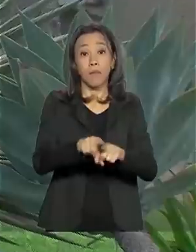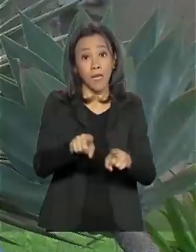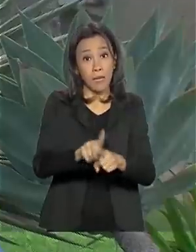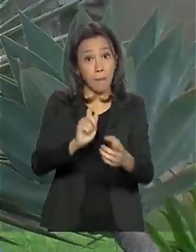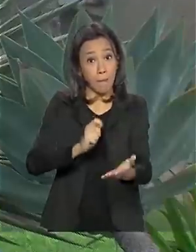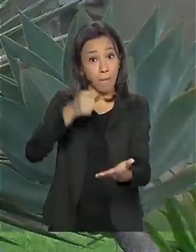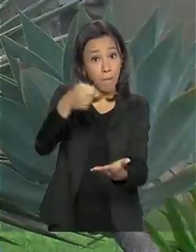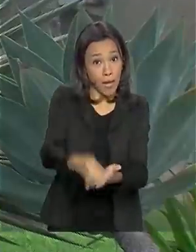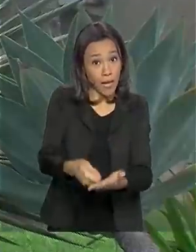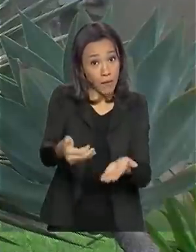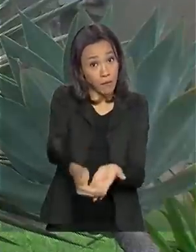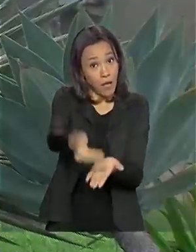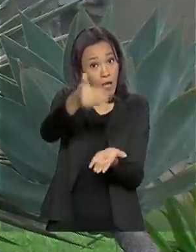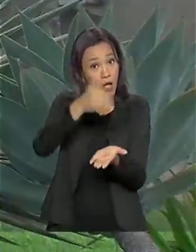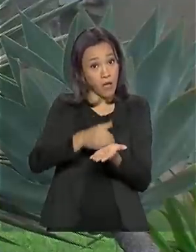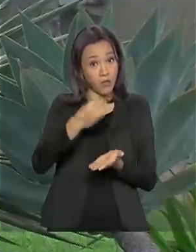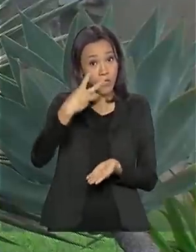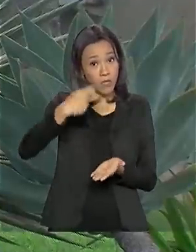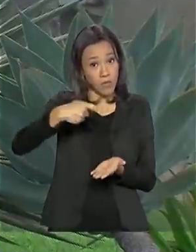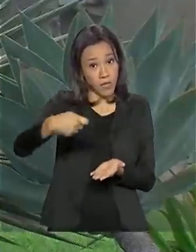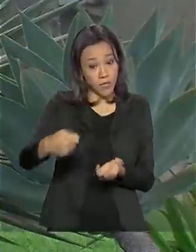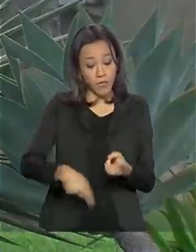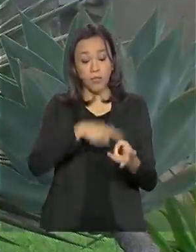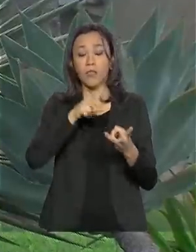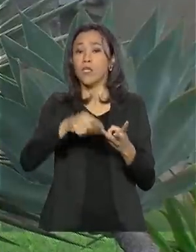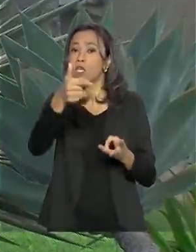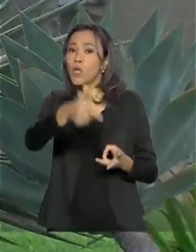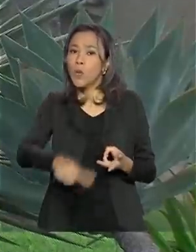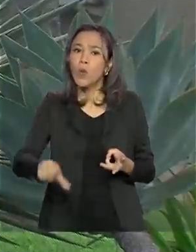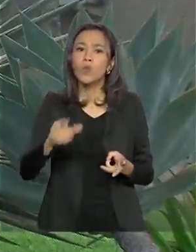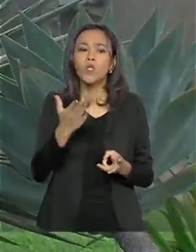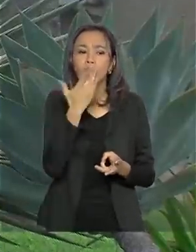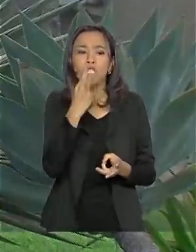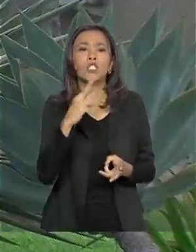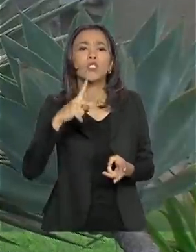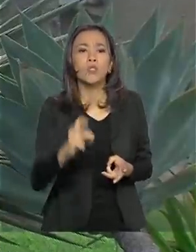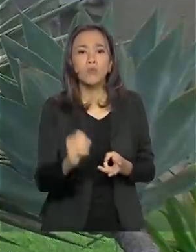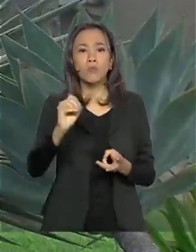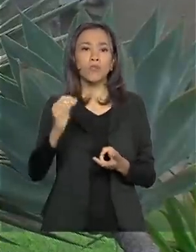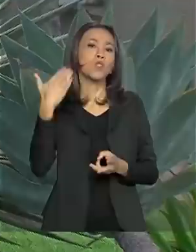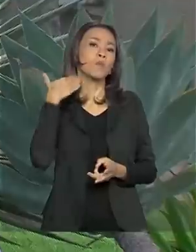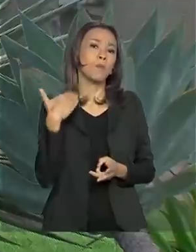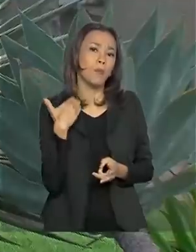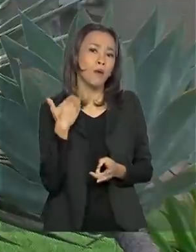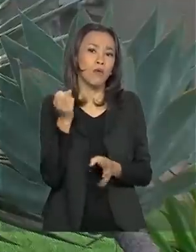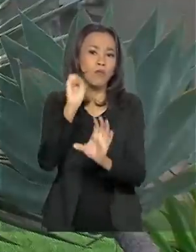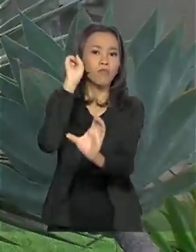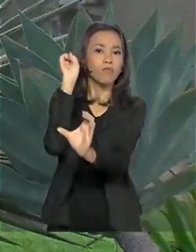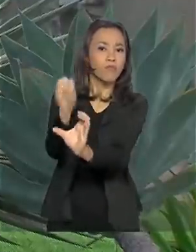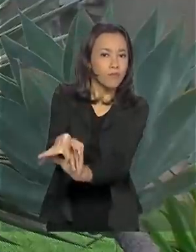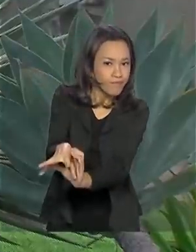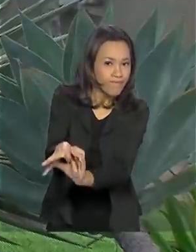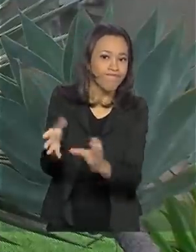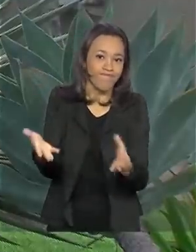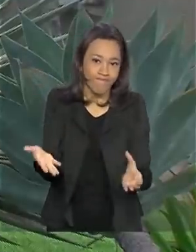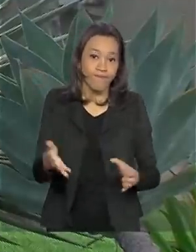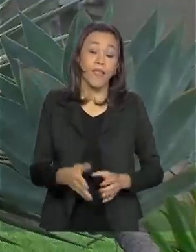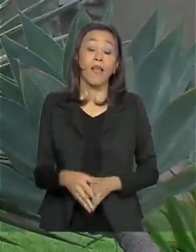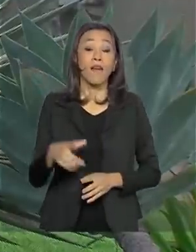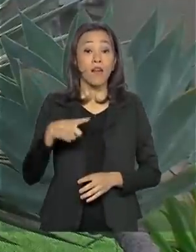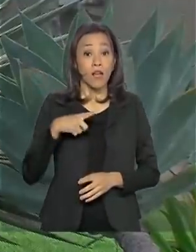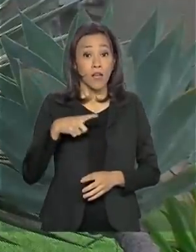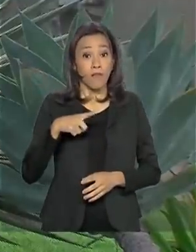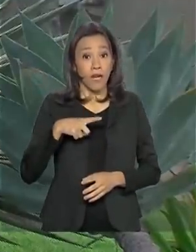três primeiros meses e também o que restringia o tipo de conta bancária exigida para o recebimento. Esse programa vai ter um custo de